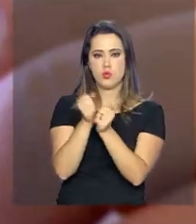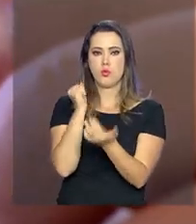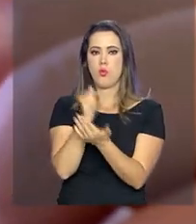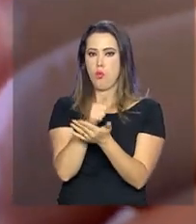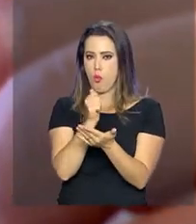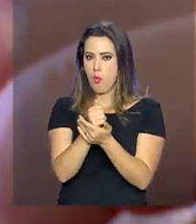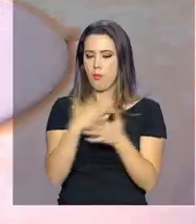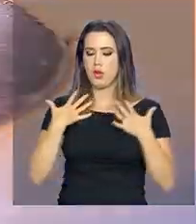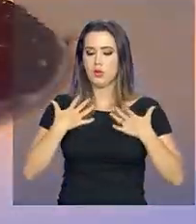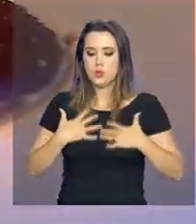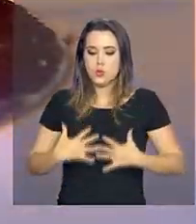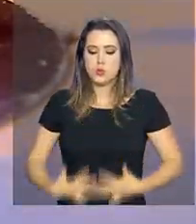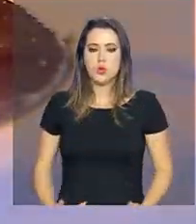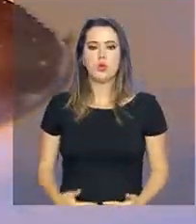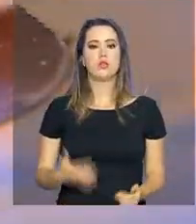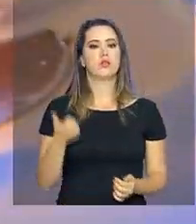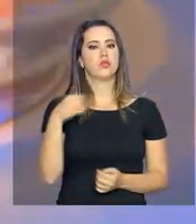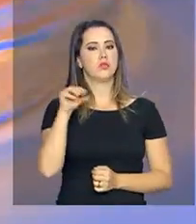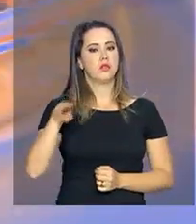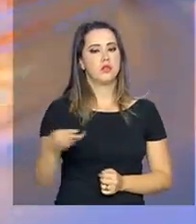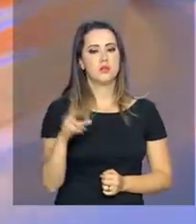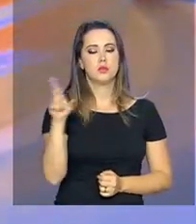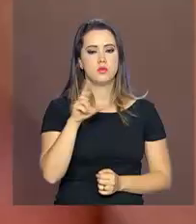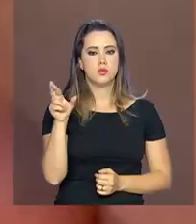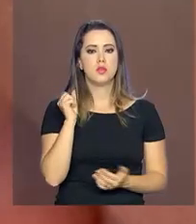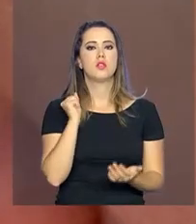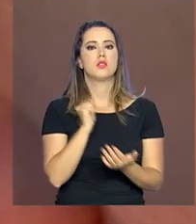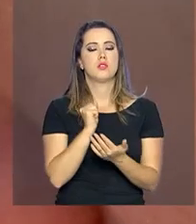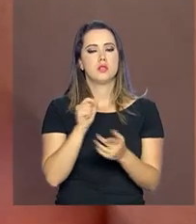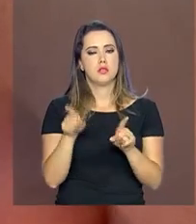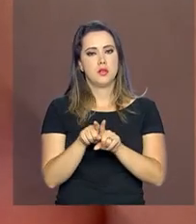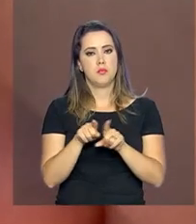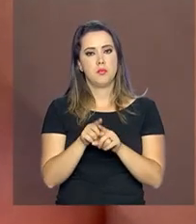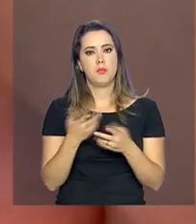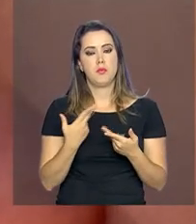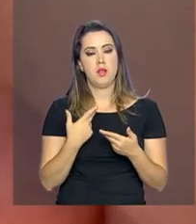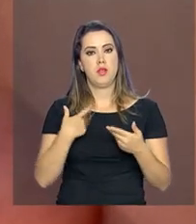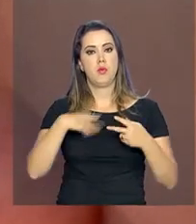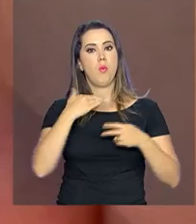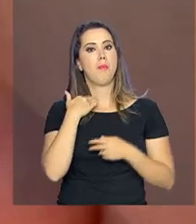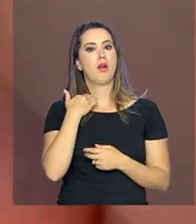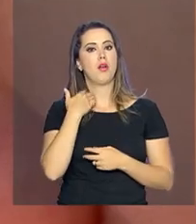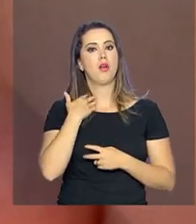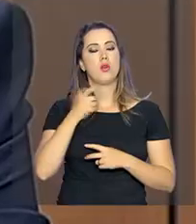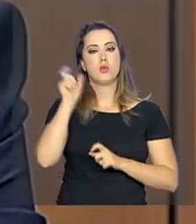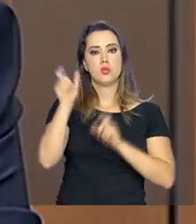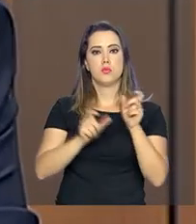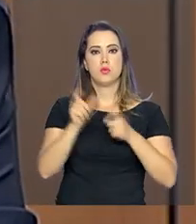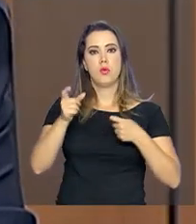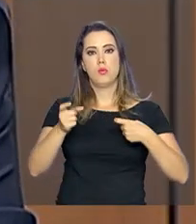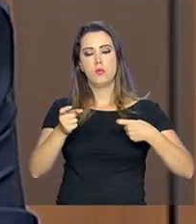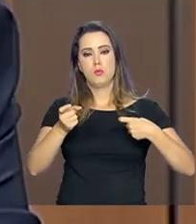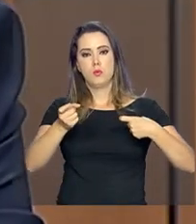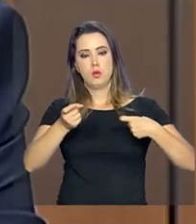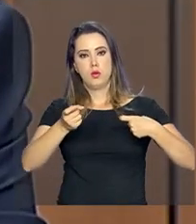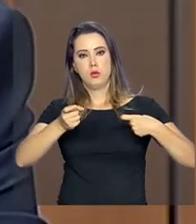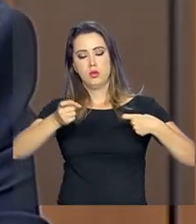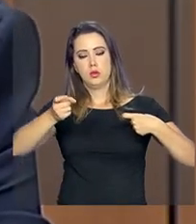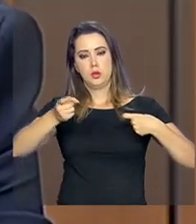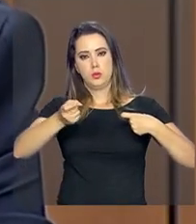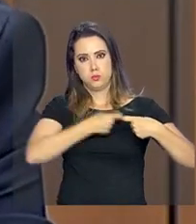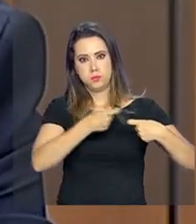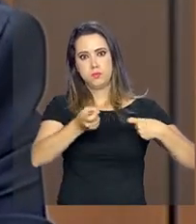milhões de reais ainda serão destinados para a criação de um banco com dados genéticos de estupradores. Se você tem um perfil